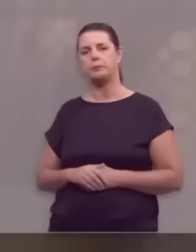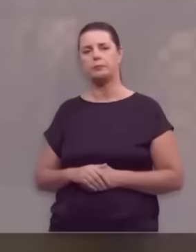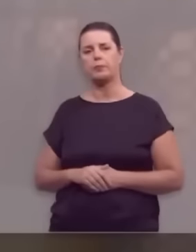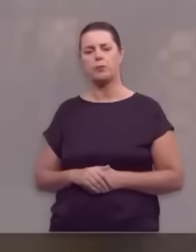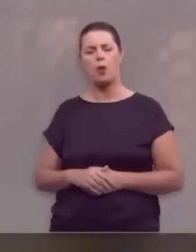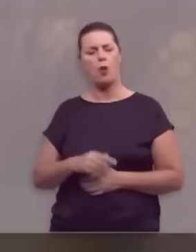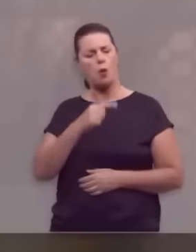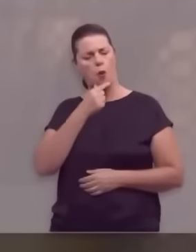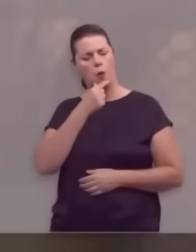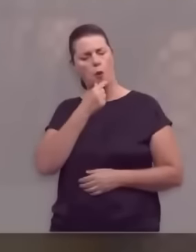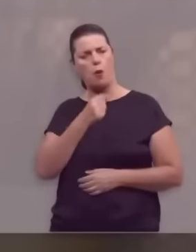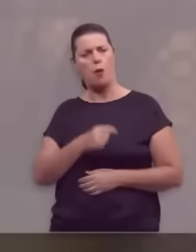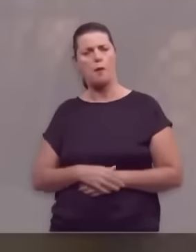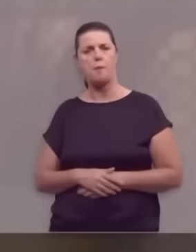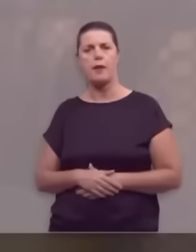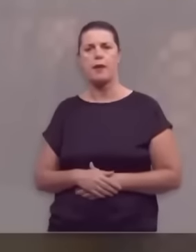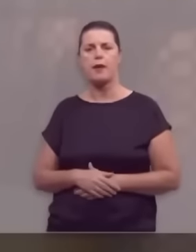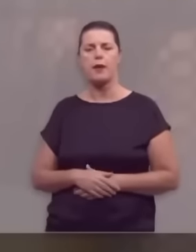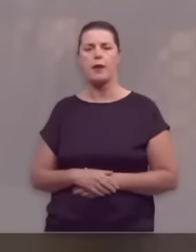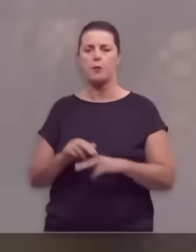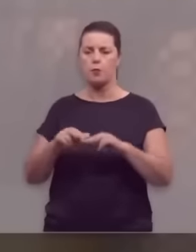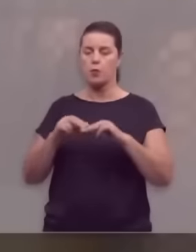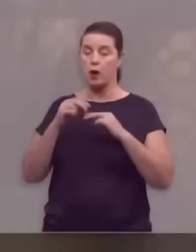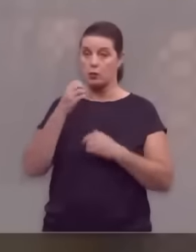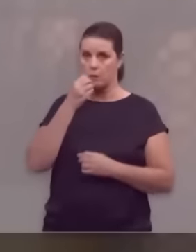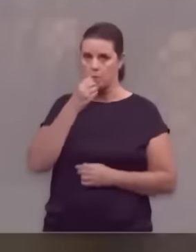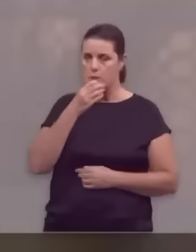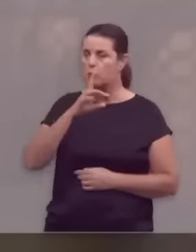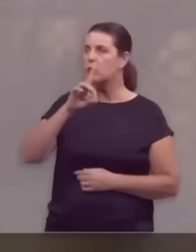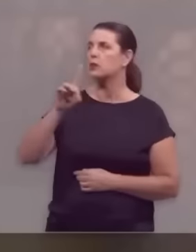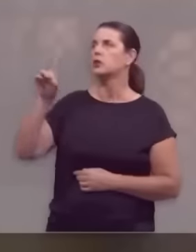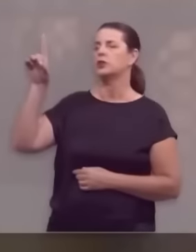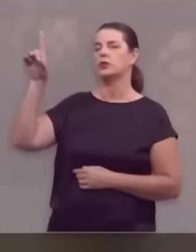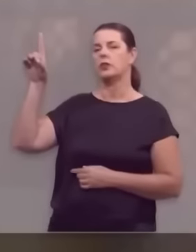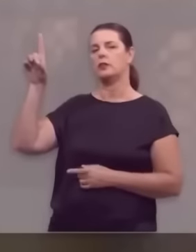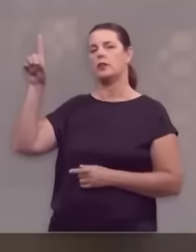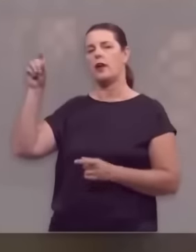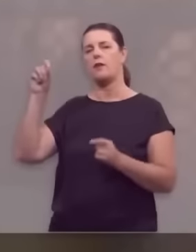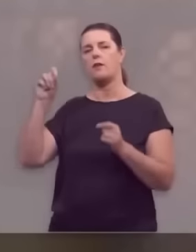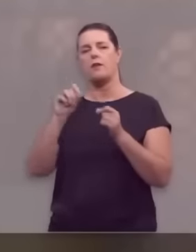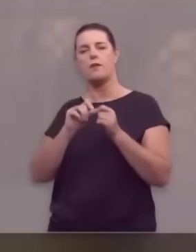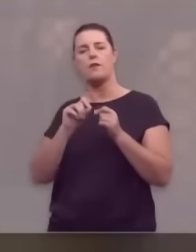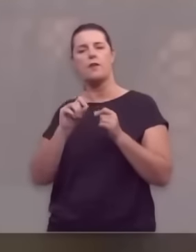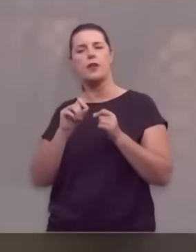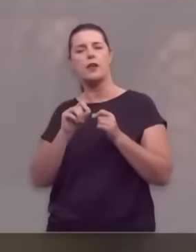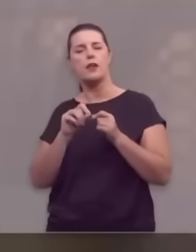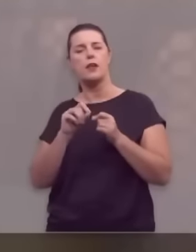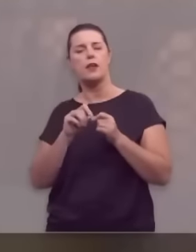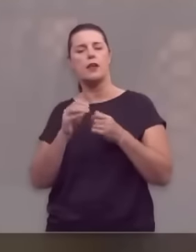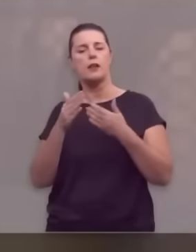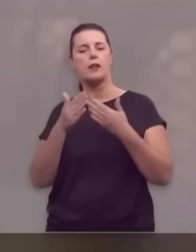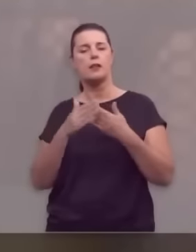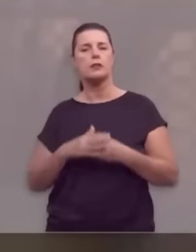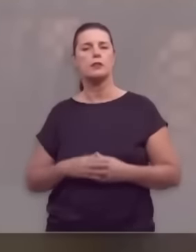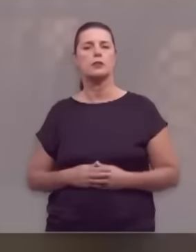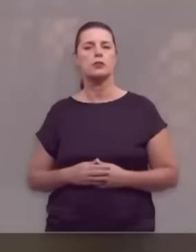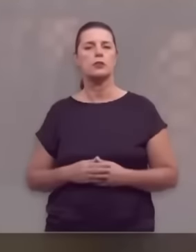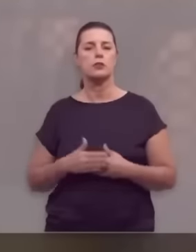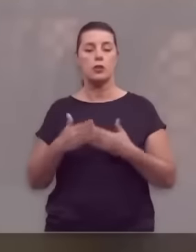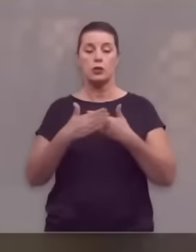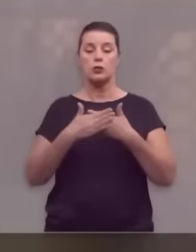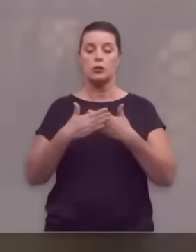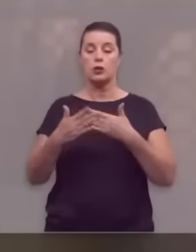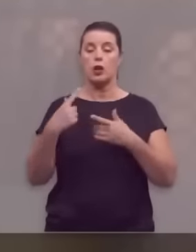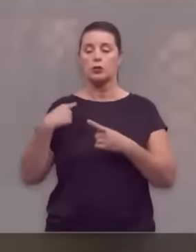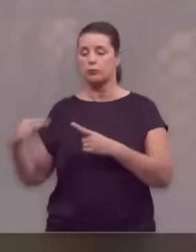Um homem que, pela bondade de Deus, fez envergar diante do seu